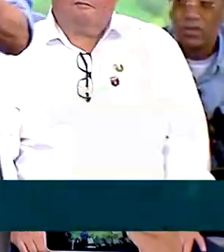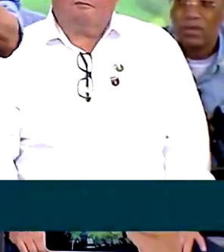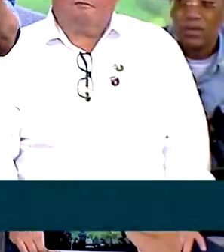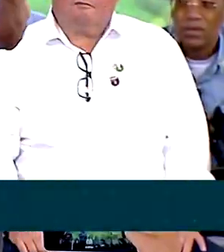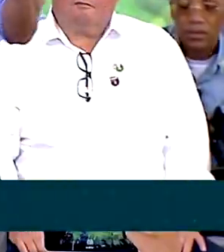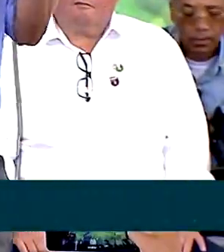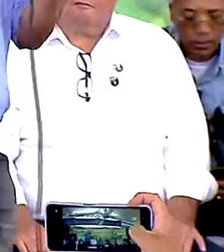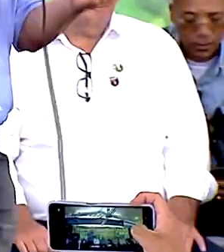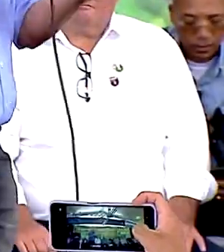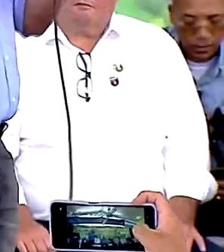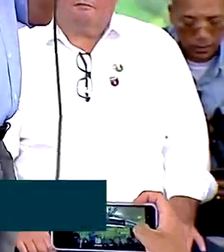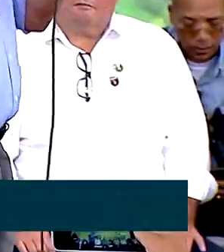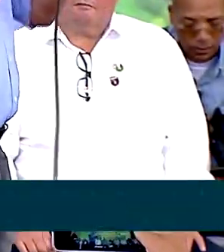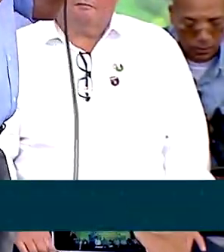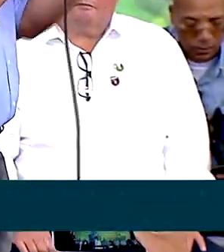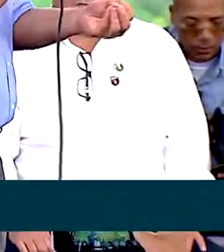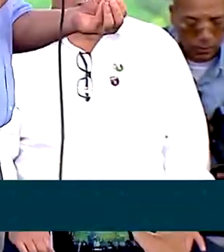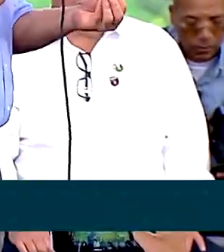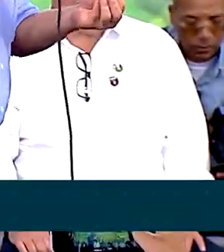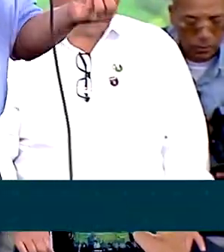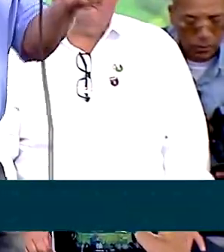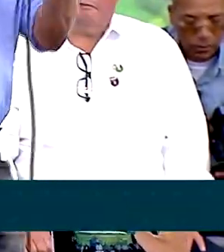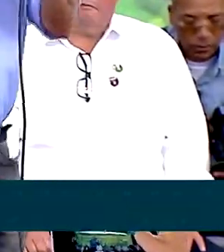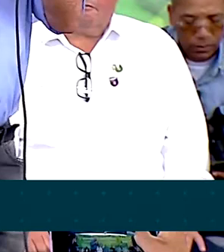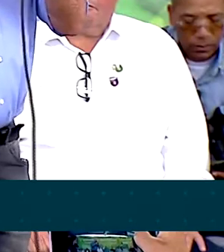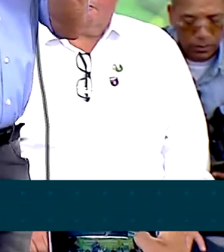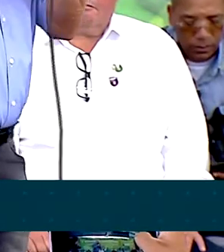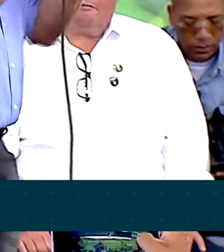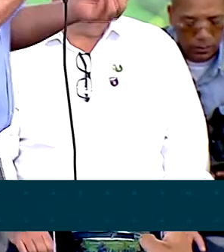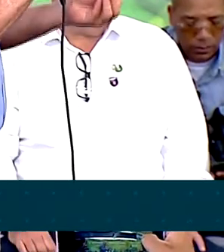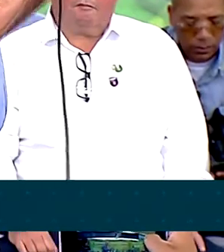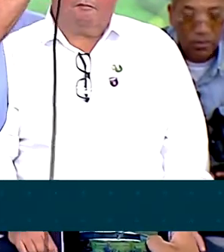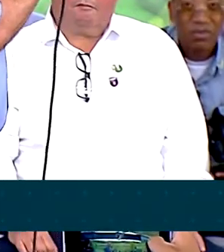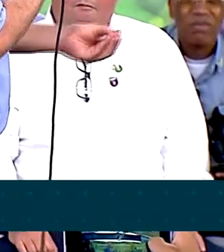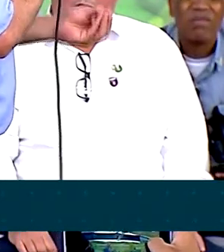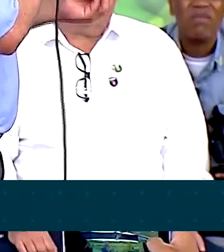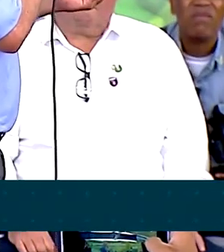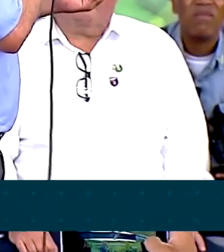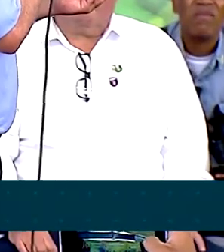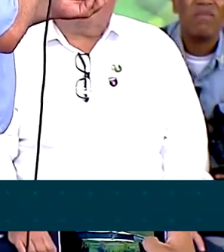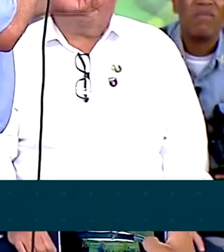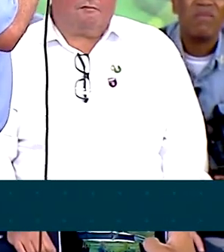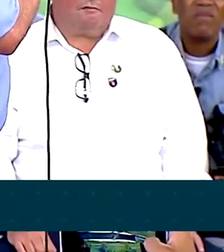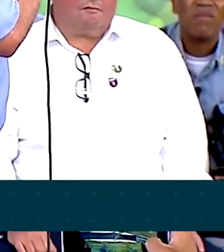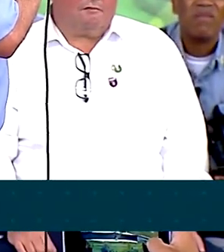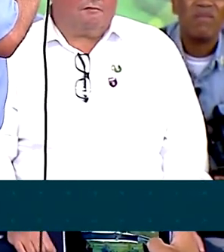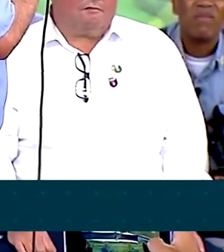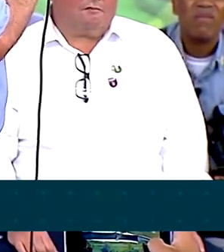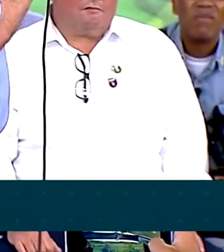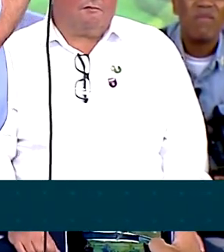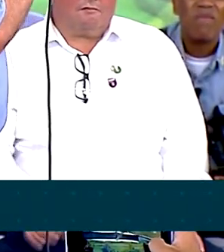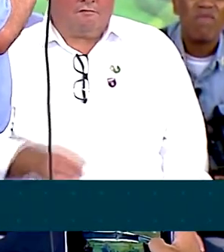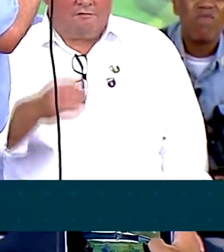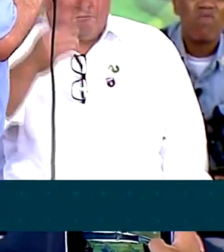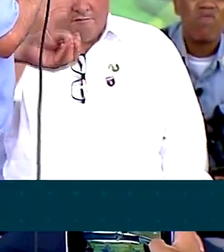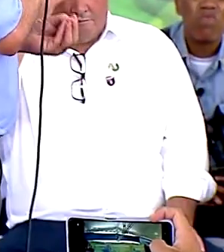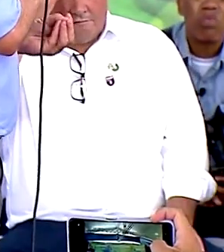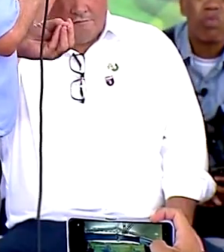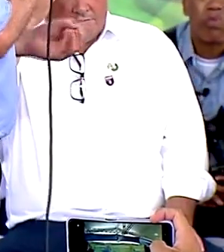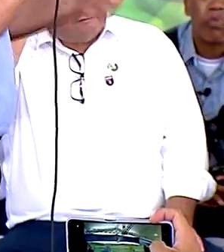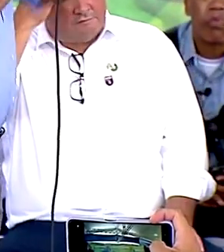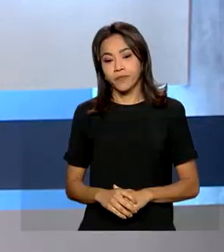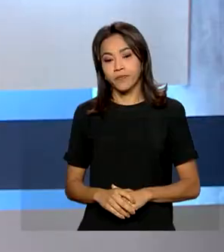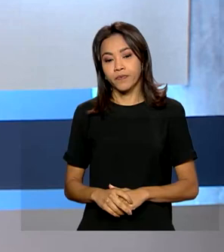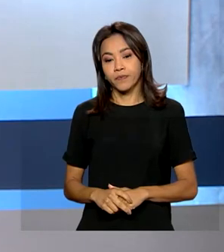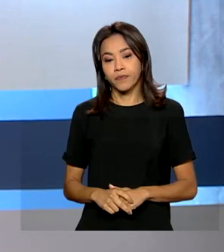que você prestigie a agricultura familiar, a hora que você prestigie o assentado, presidente, nós estamos prestigiando o verdadeiro agro do